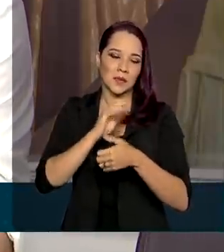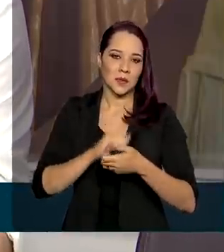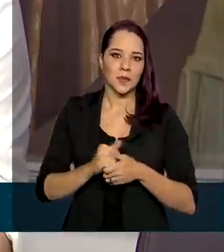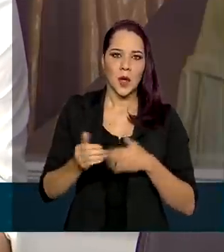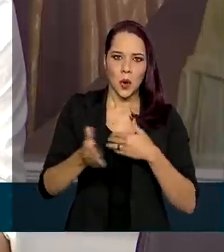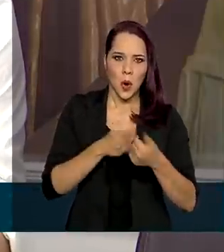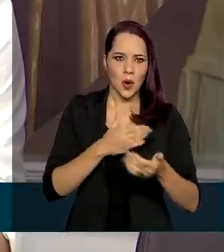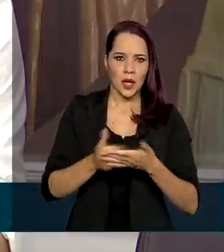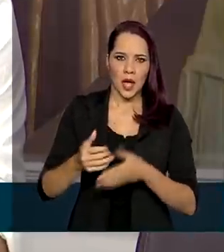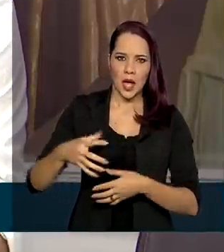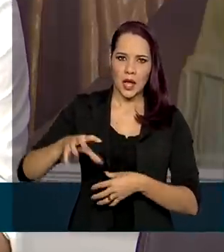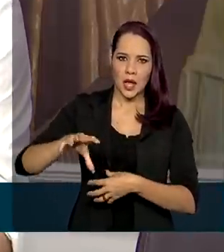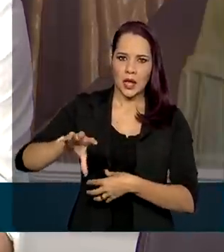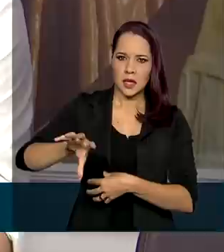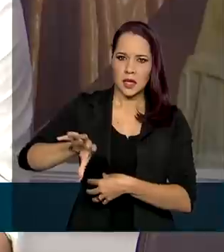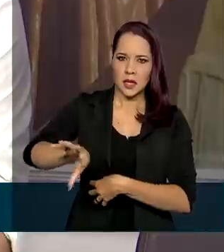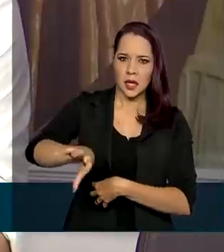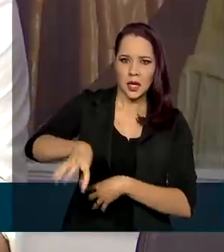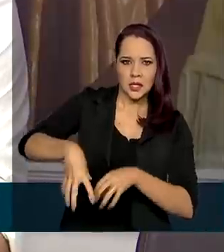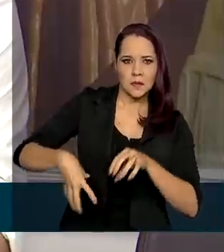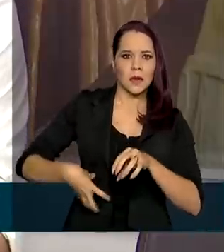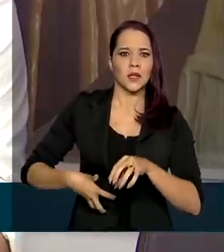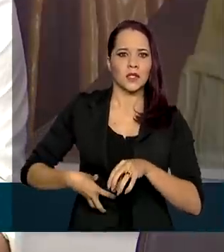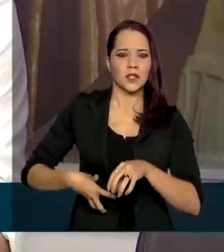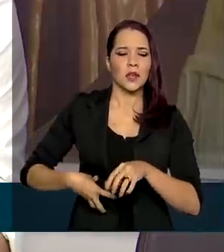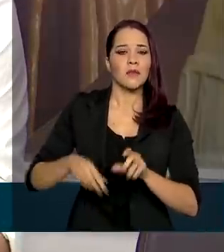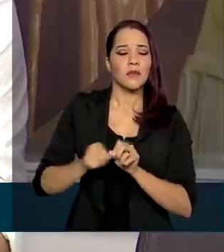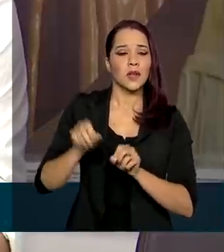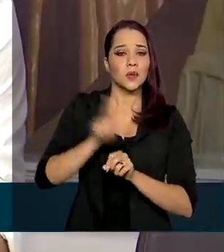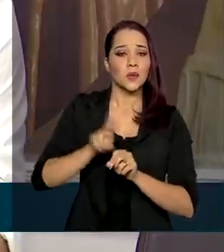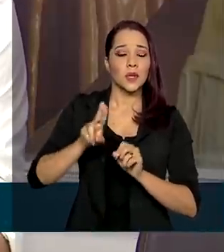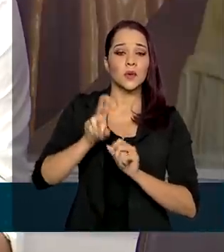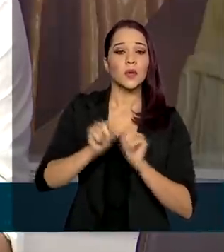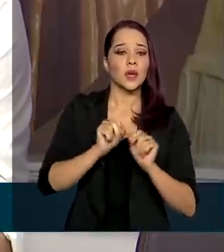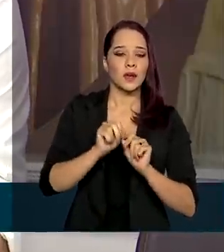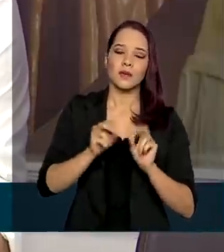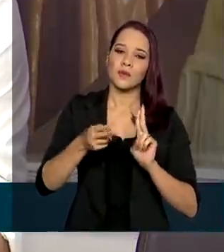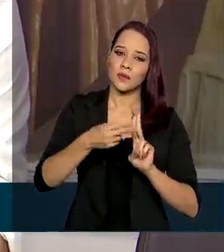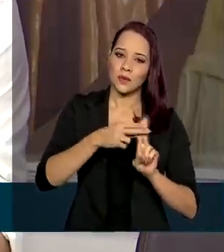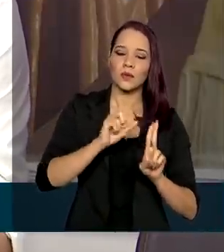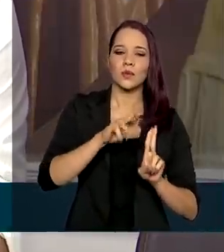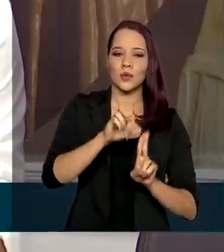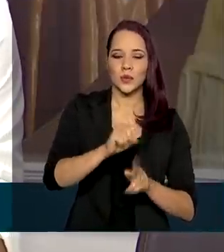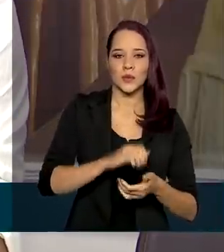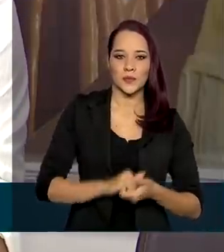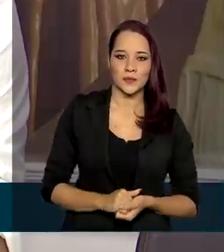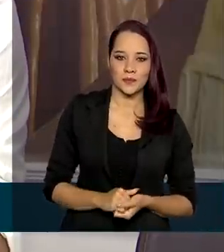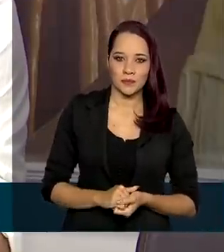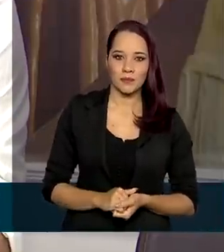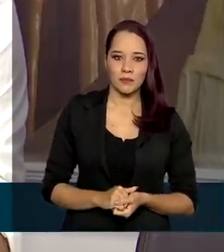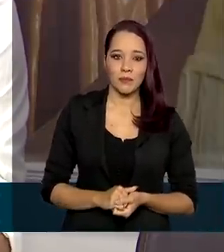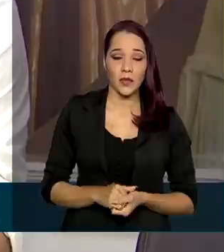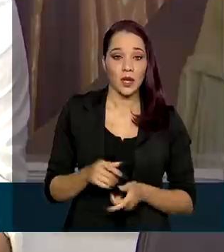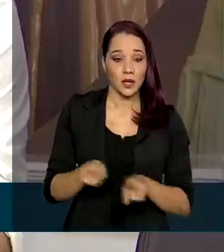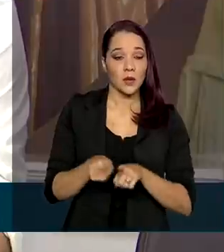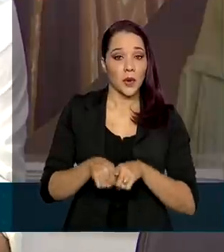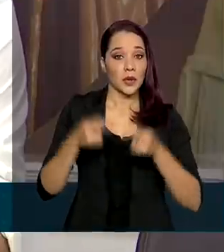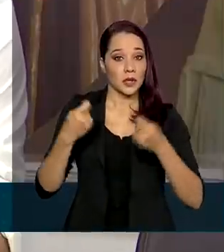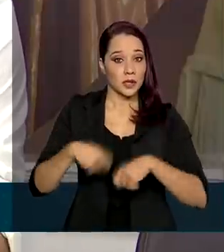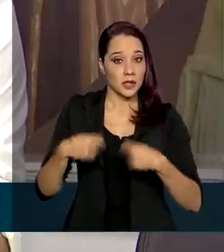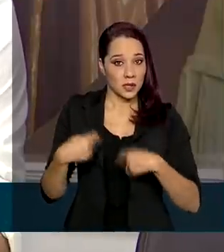qualquer transplante que se faça no Brasil se faz através do SUS e, por outro lado, com a necessidade